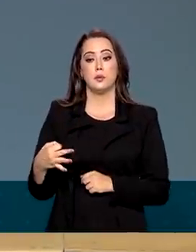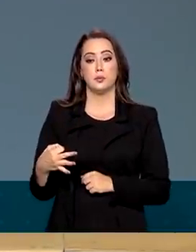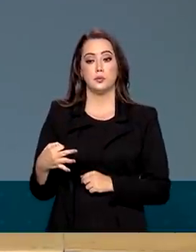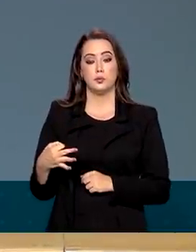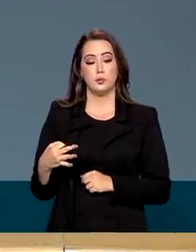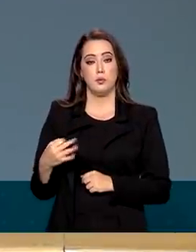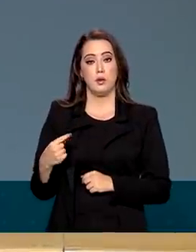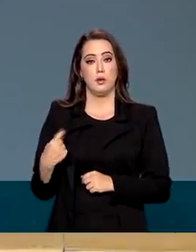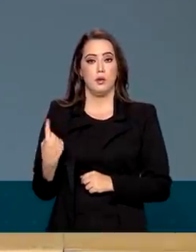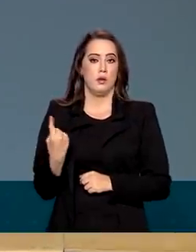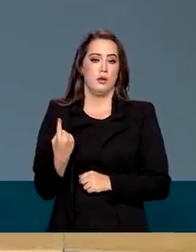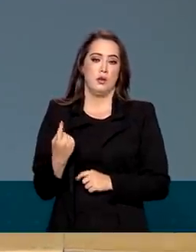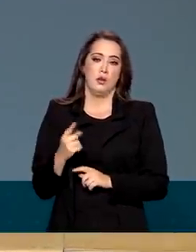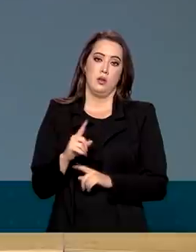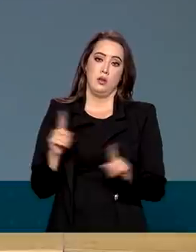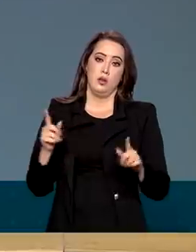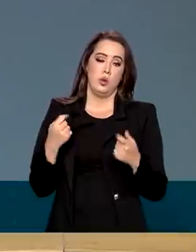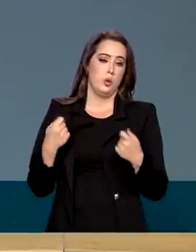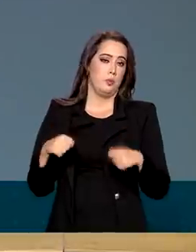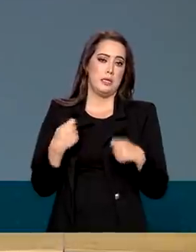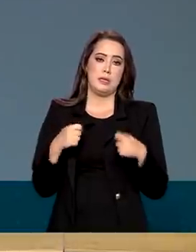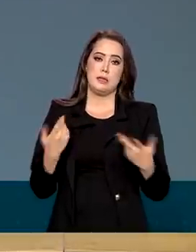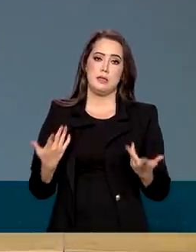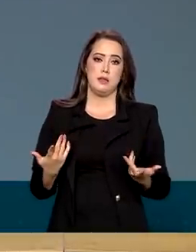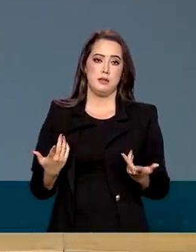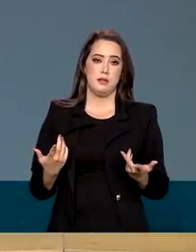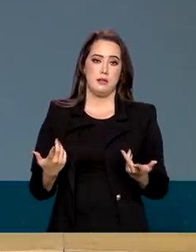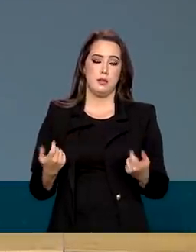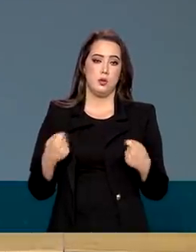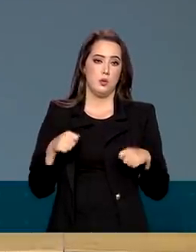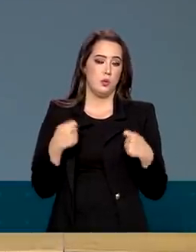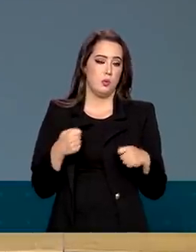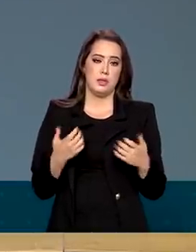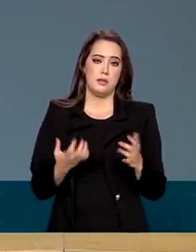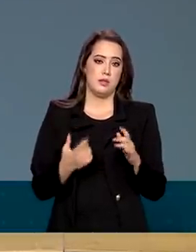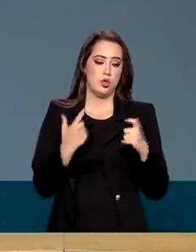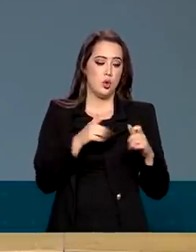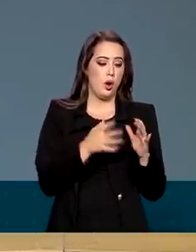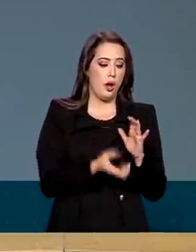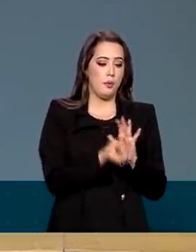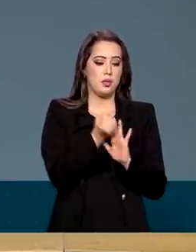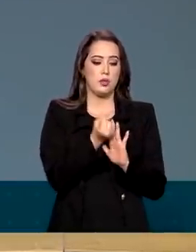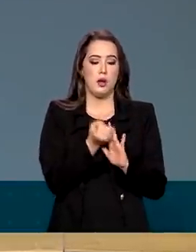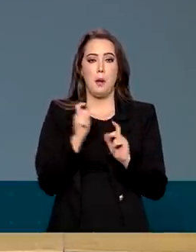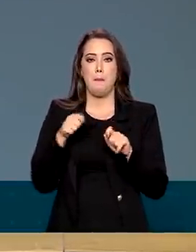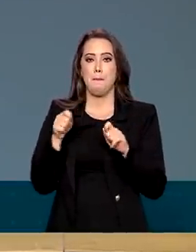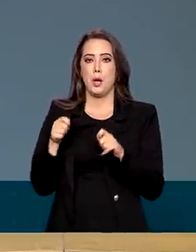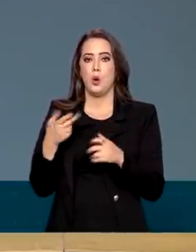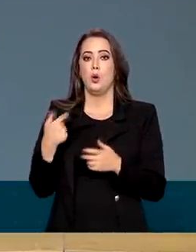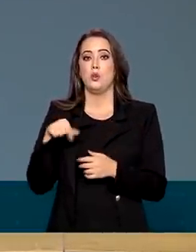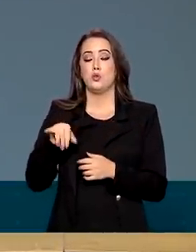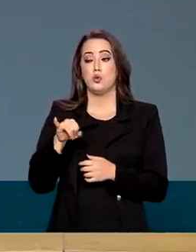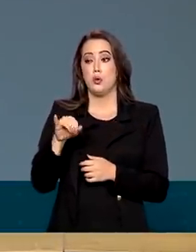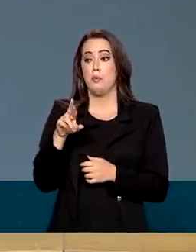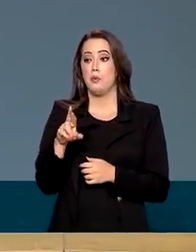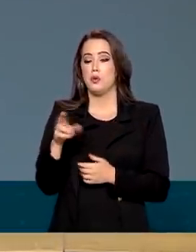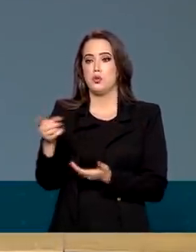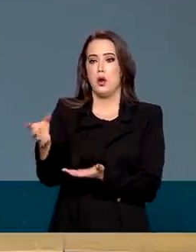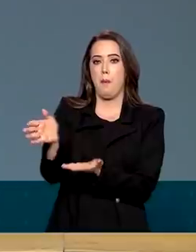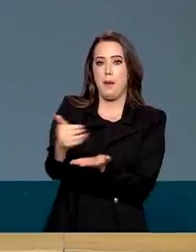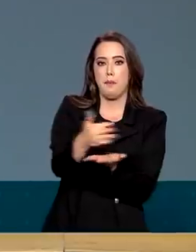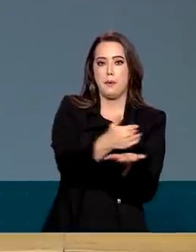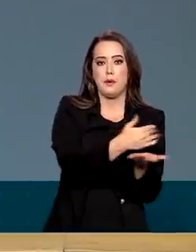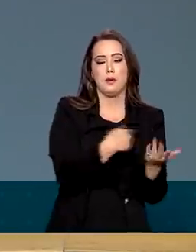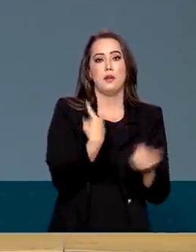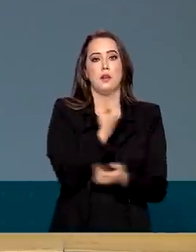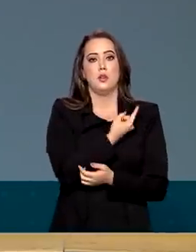você não precisa, já que não tem fonte, não é permanente, você pode pegar o aumento de arrecadação. A nossa arrecadação